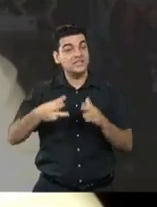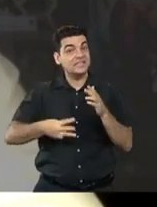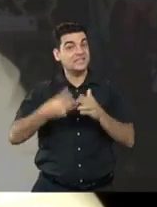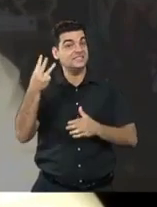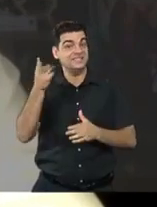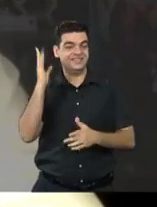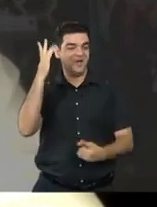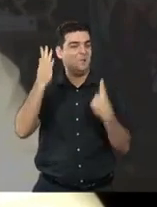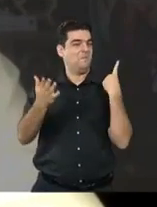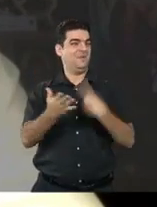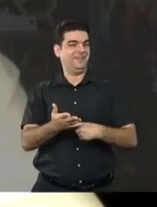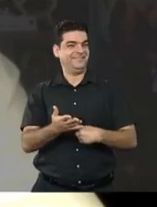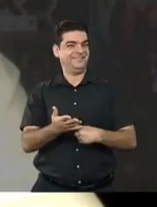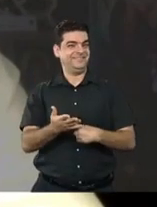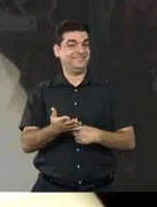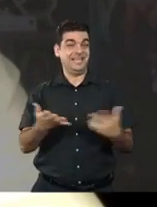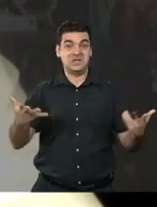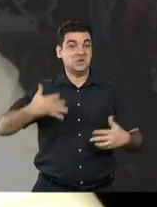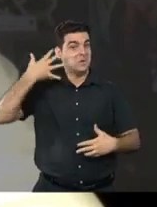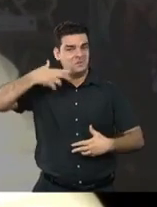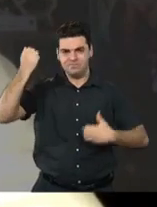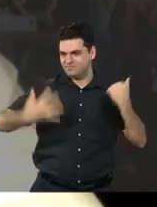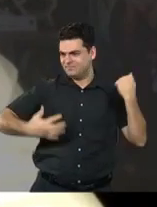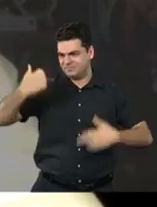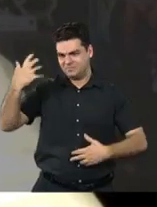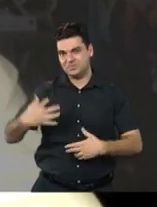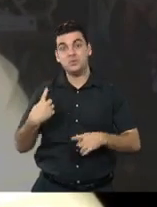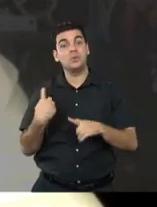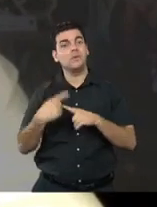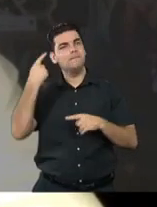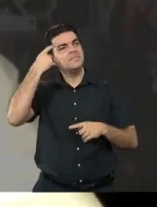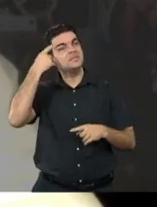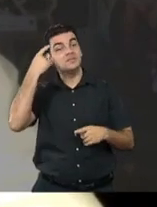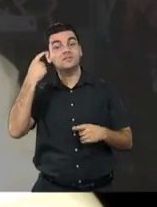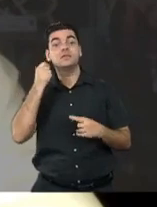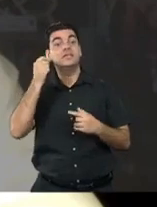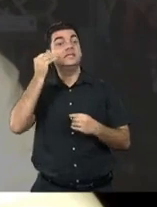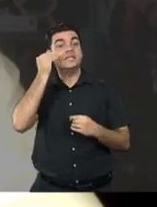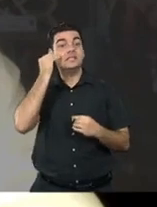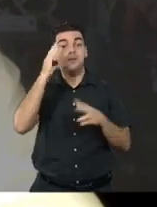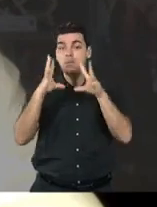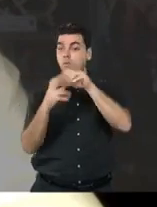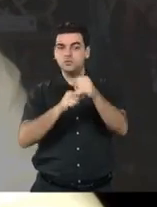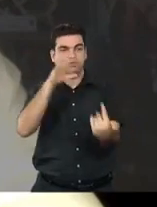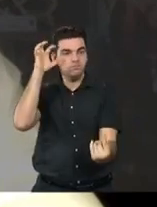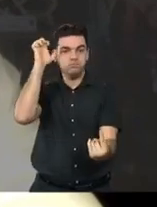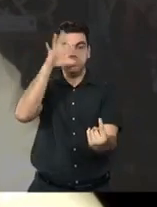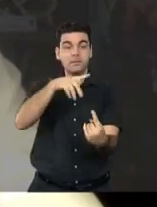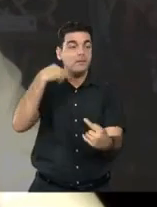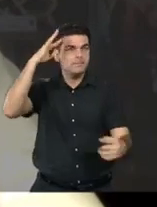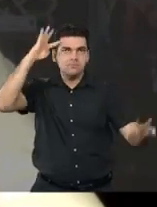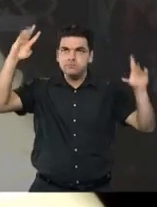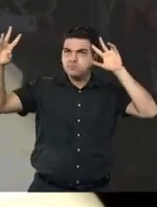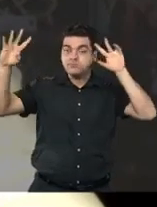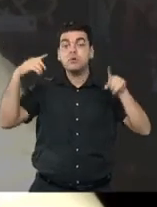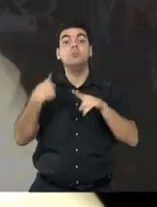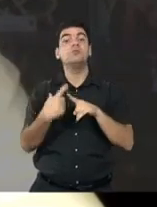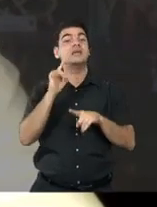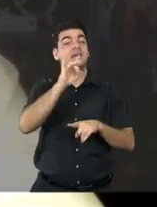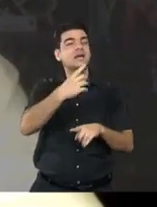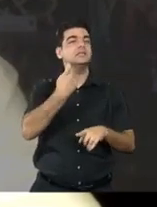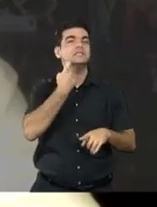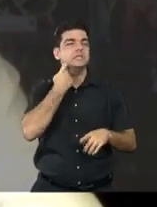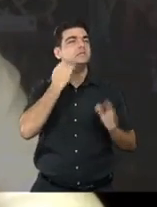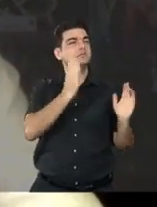do Mulheres Debatem, nessa nossa construção por esse choque de iluminismo. A cada encontro desses nessas